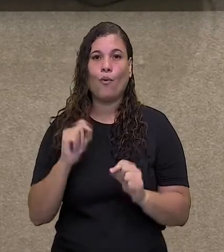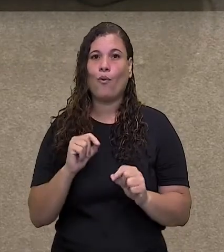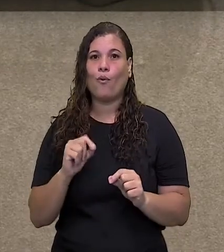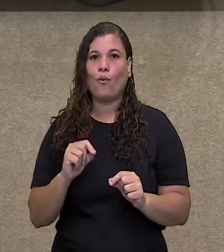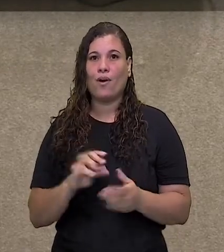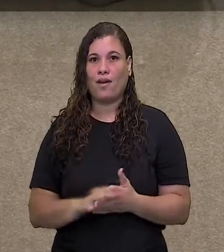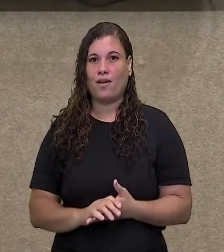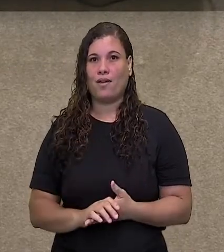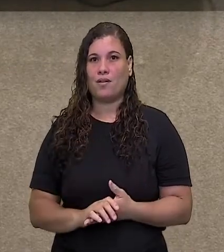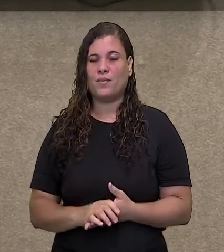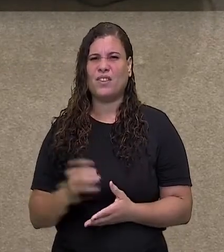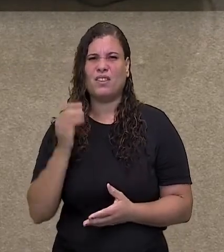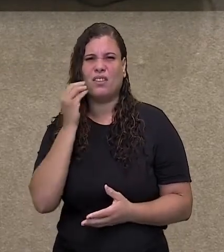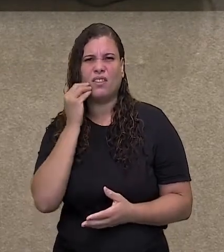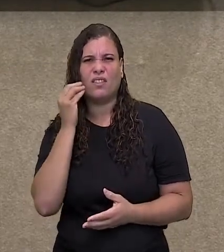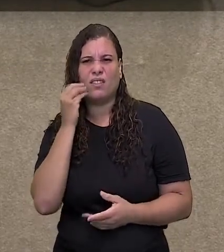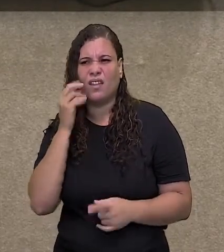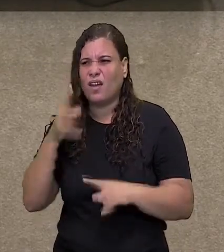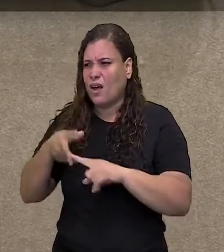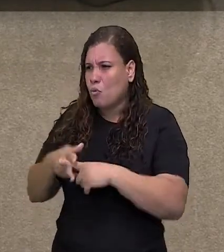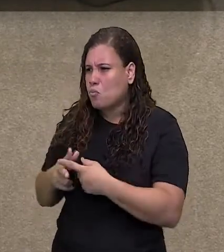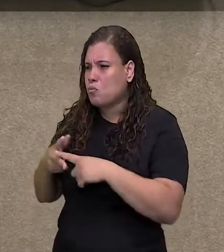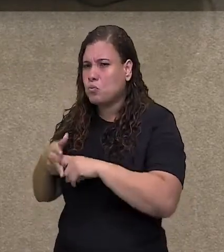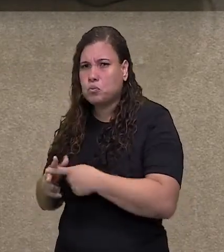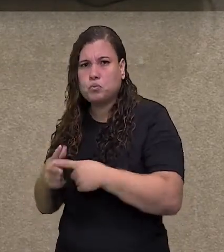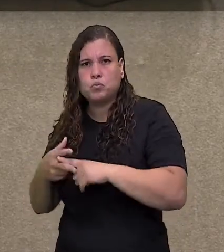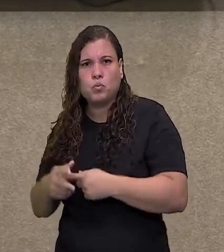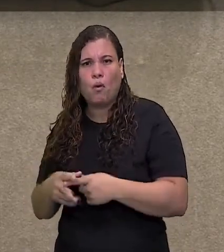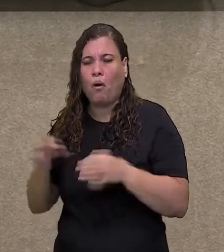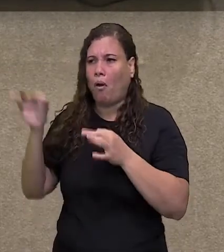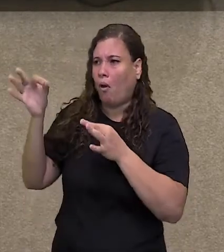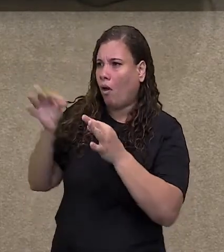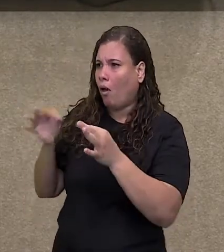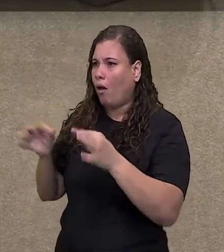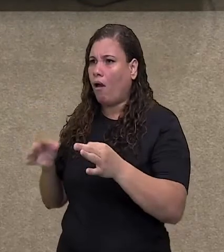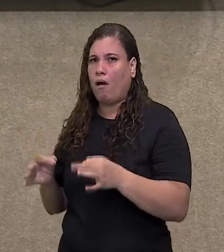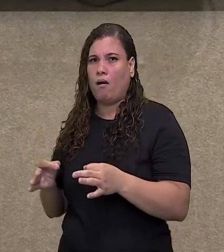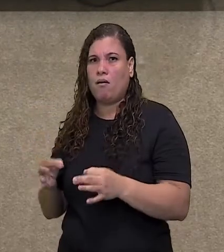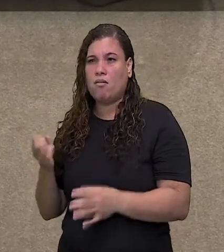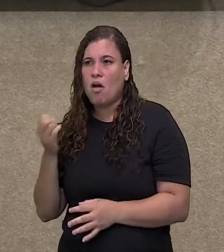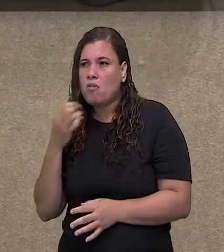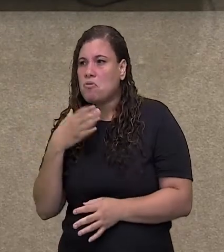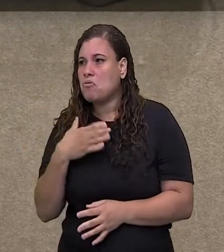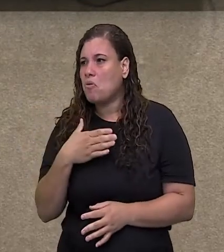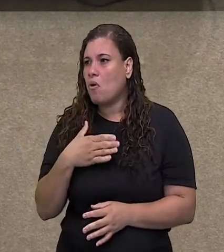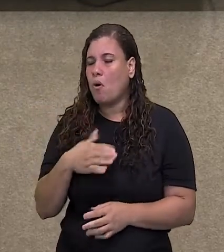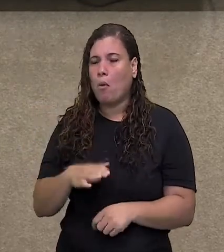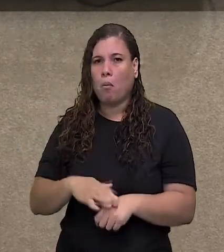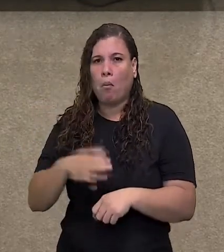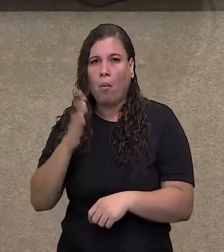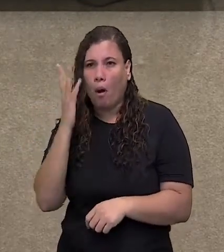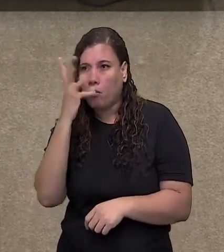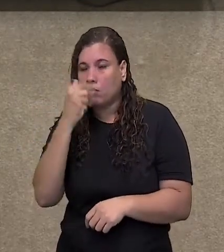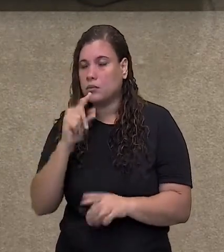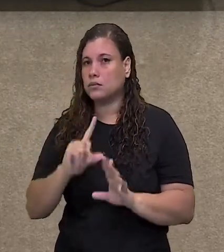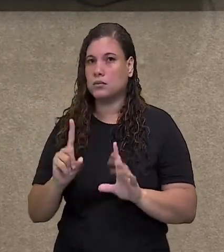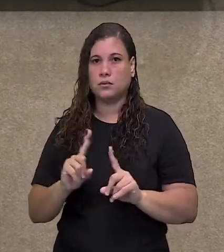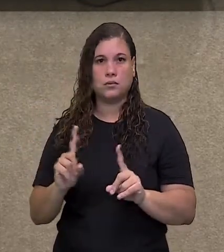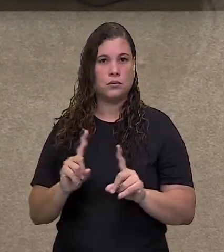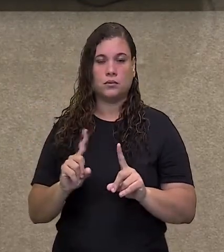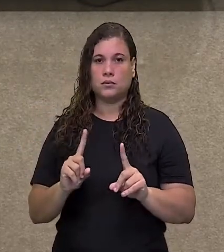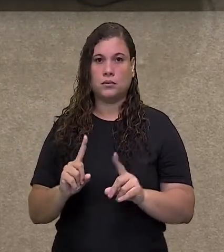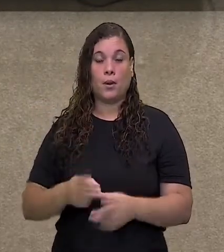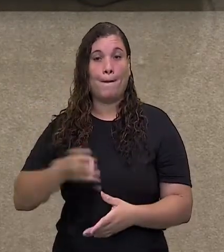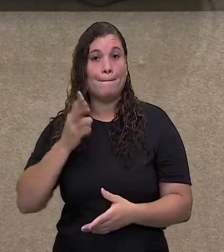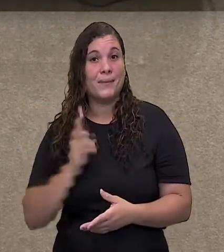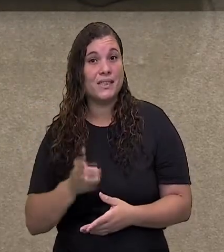daquele lugar. Geralmente, em prédios, em ruínas, são as fachadas que são tombadas como